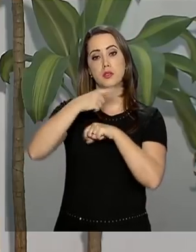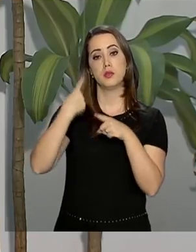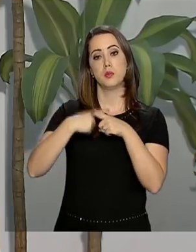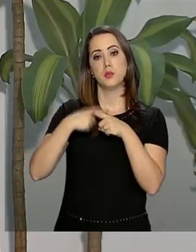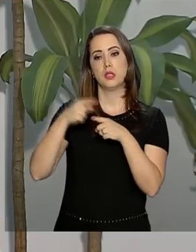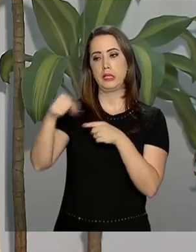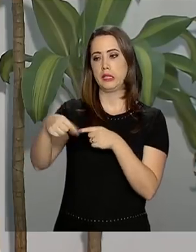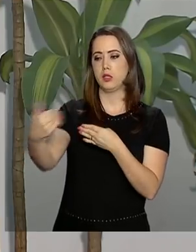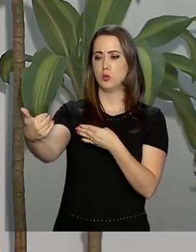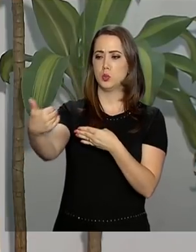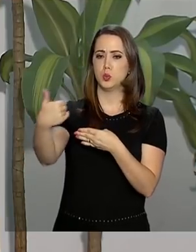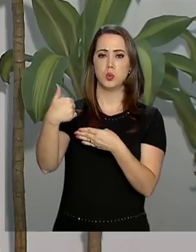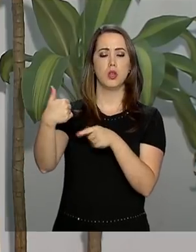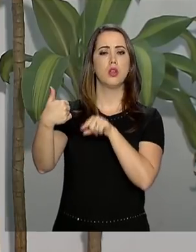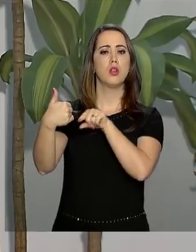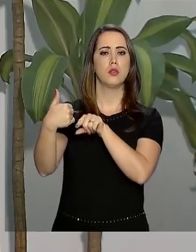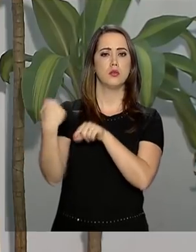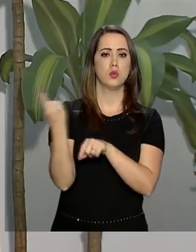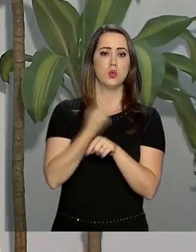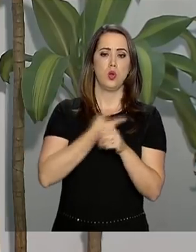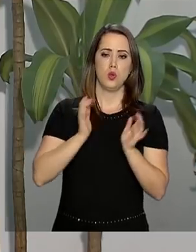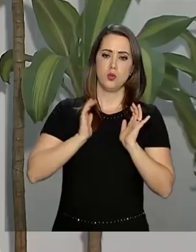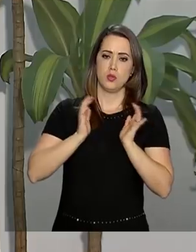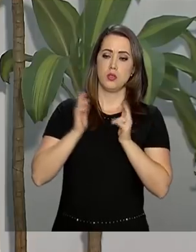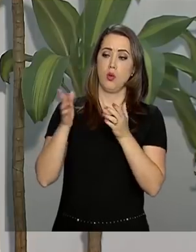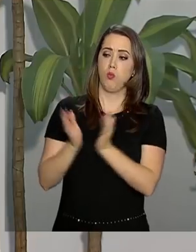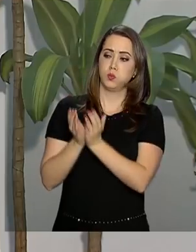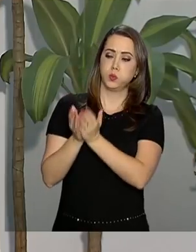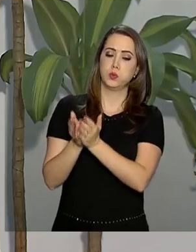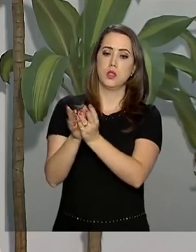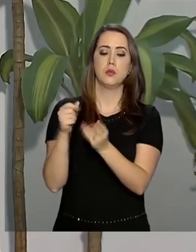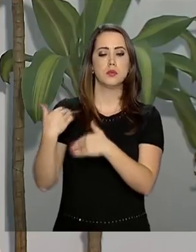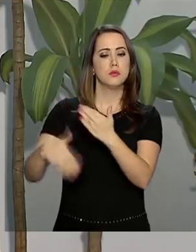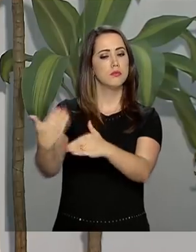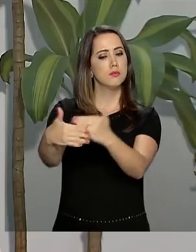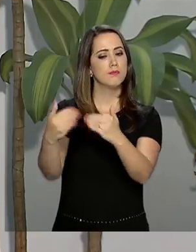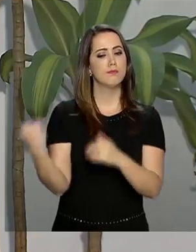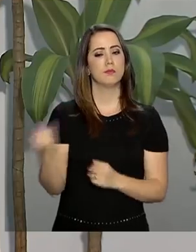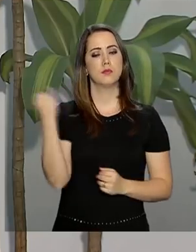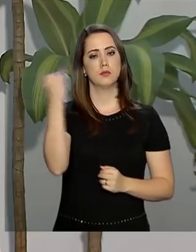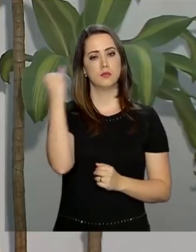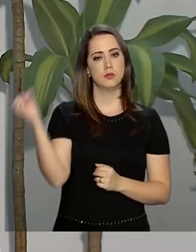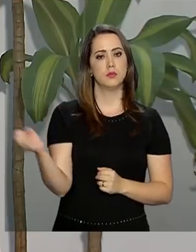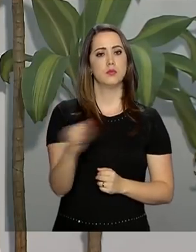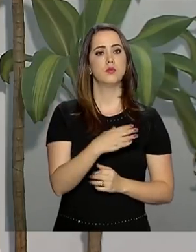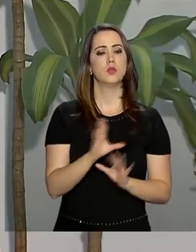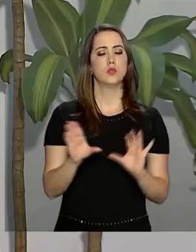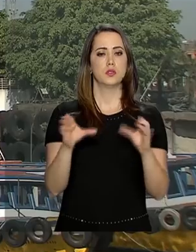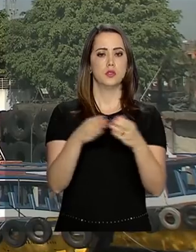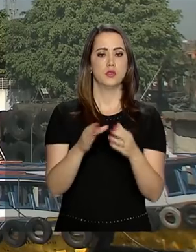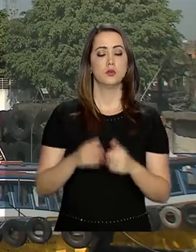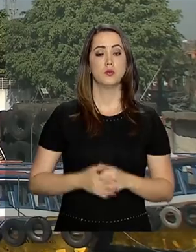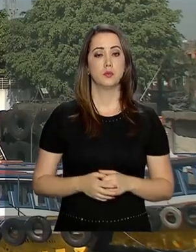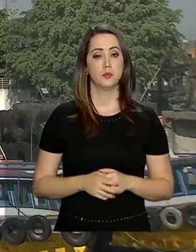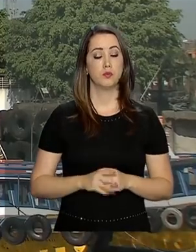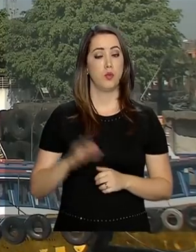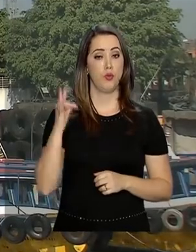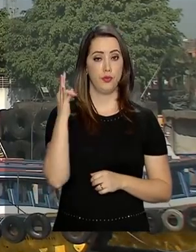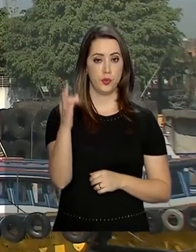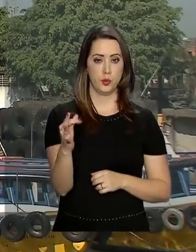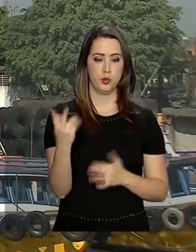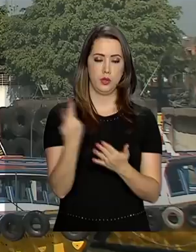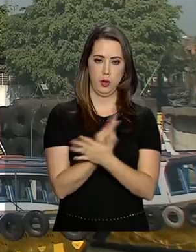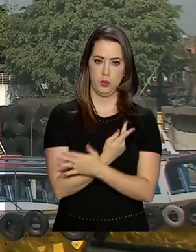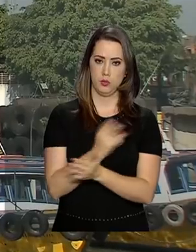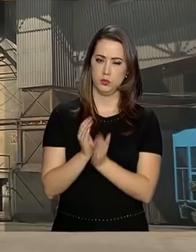a porta de entrada e de saída das nossas riquezas, os portos, e precisamos avançar bastante na modernização do setor portuário. O próximo passo dos